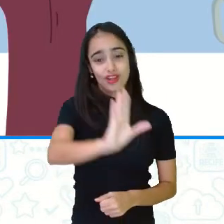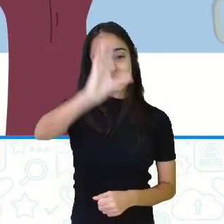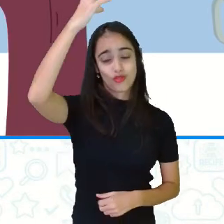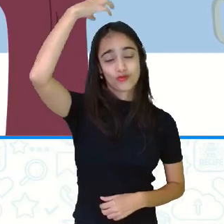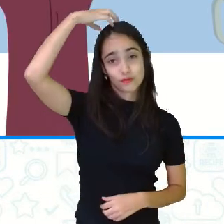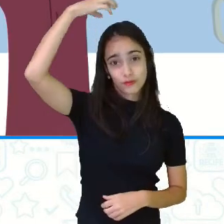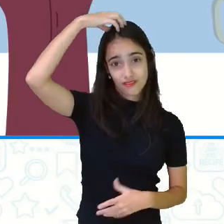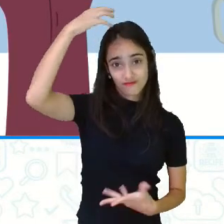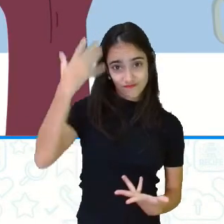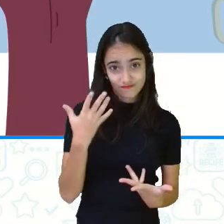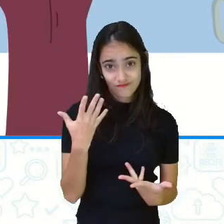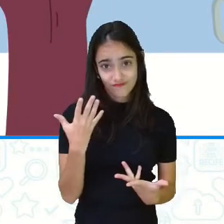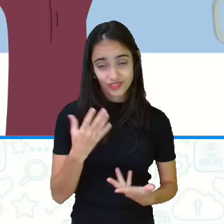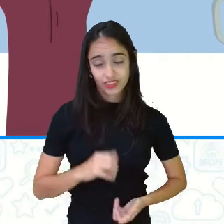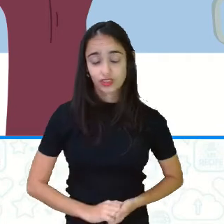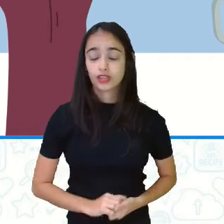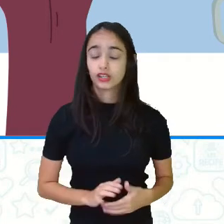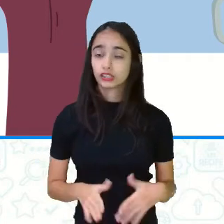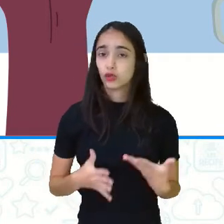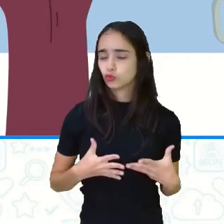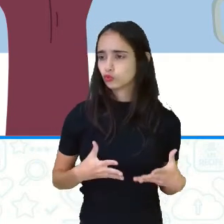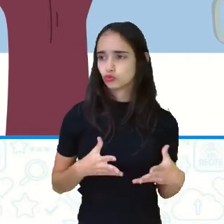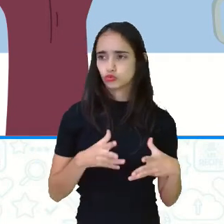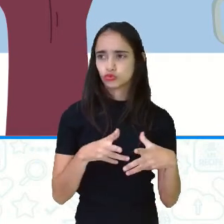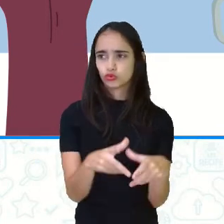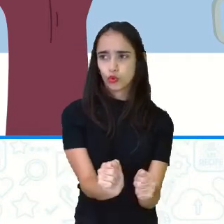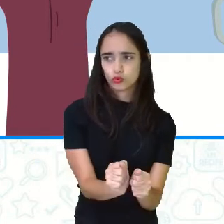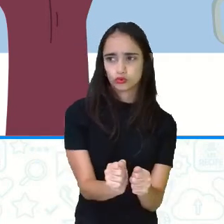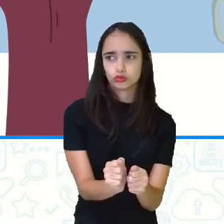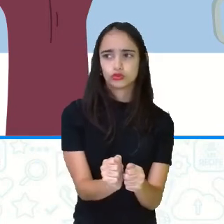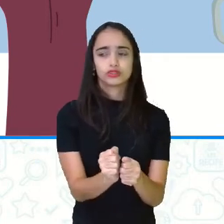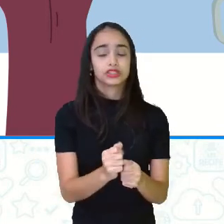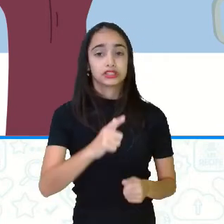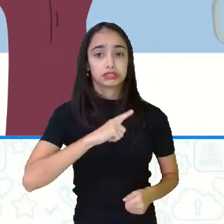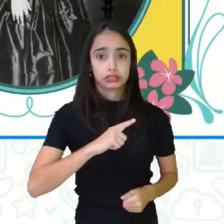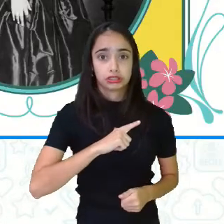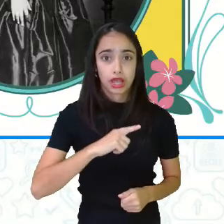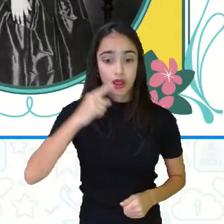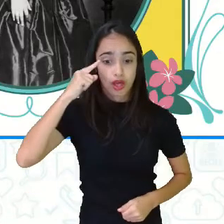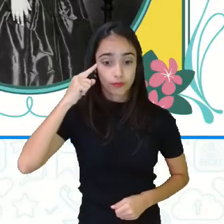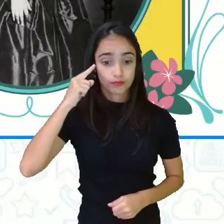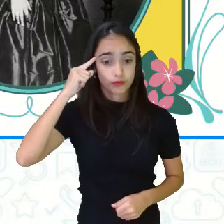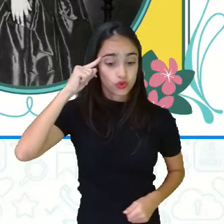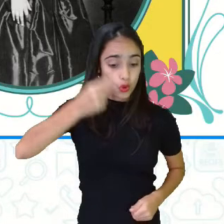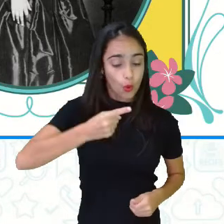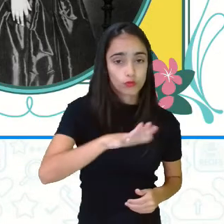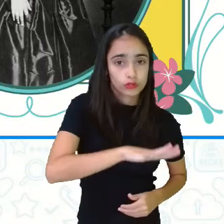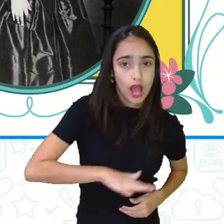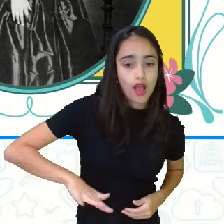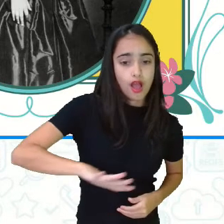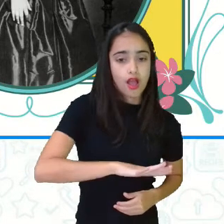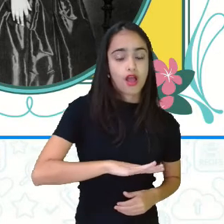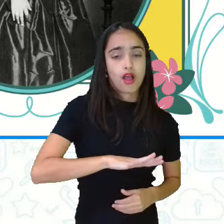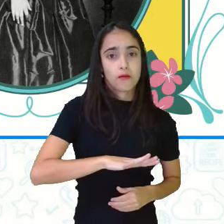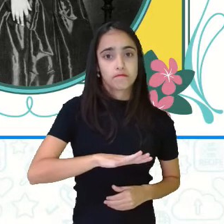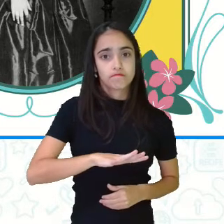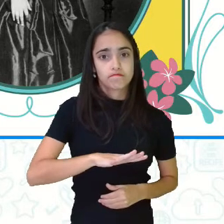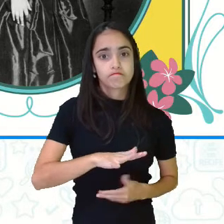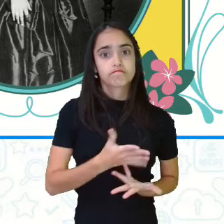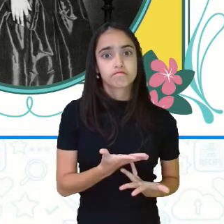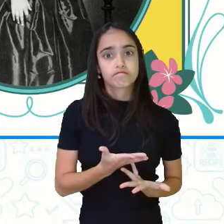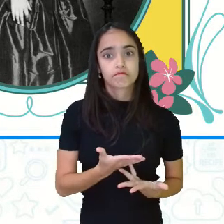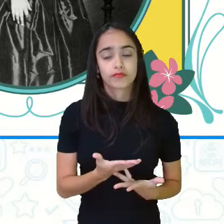proprietários de terra que lucravam com o trabalho escravo também estavam aborrecidos. Por quê? A princesa dele,